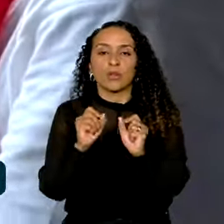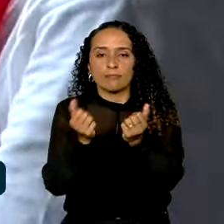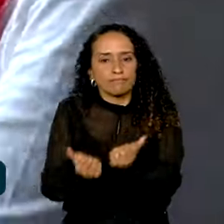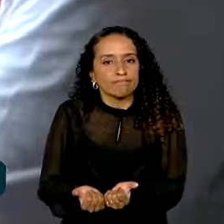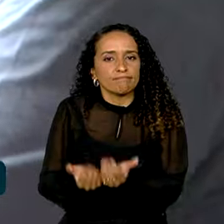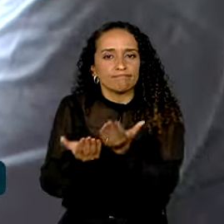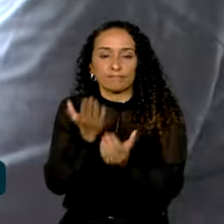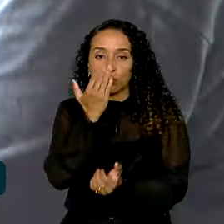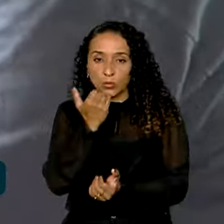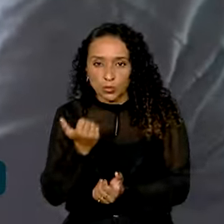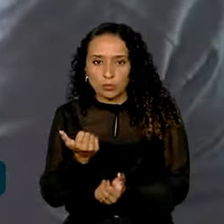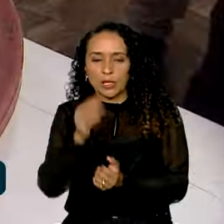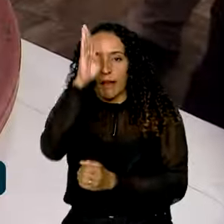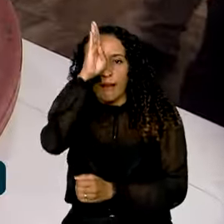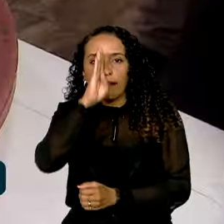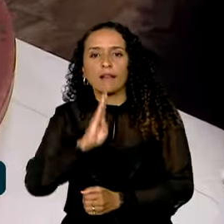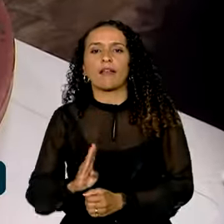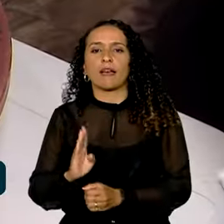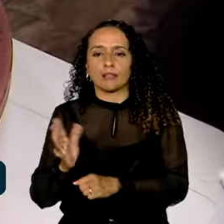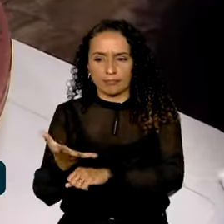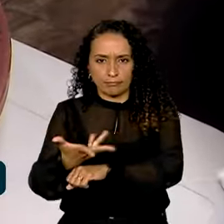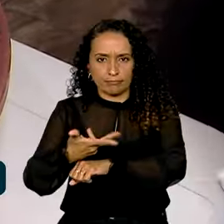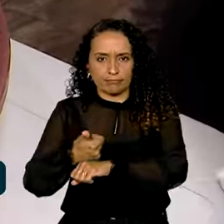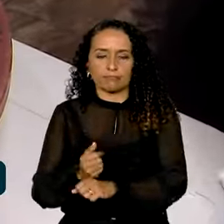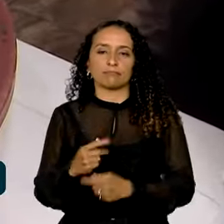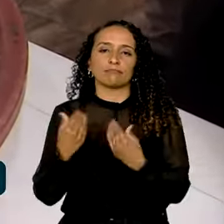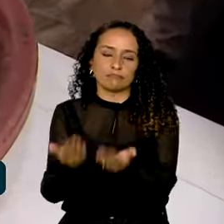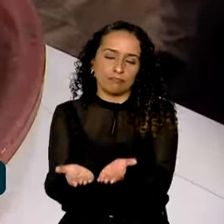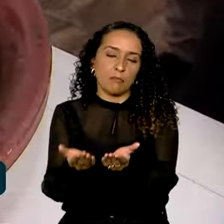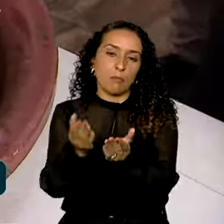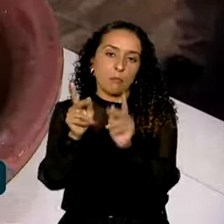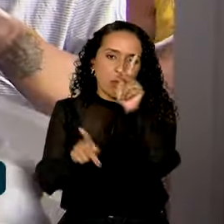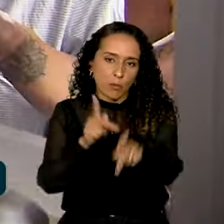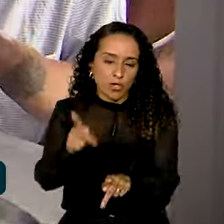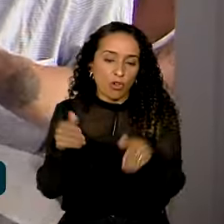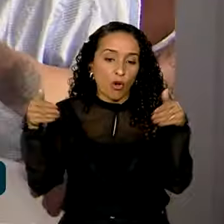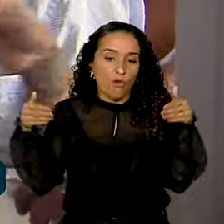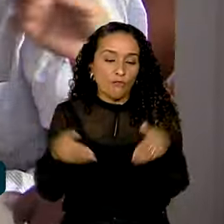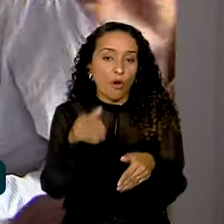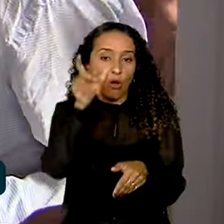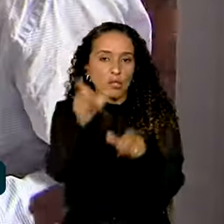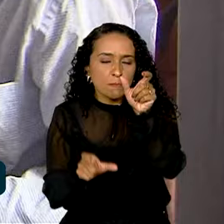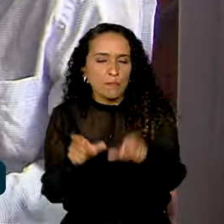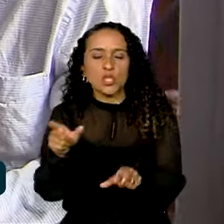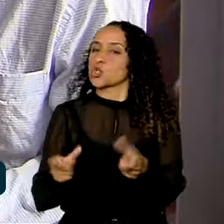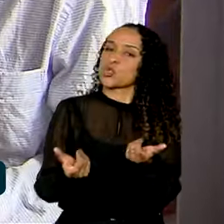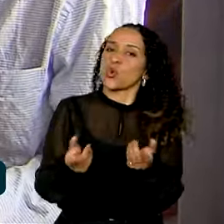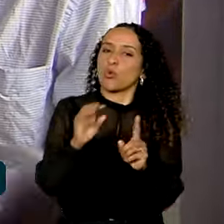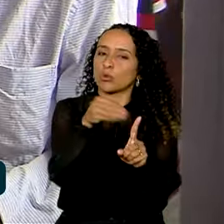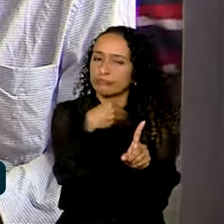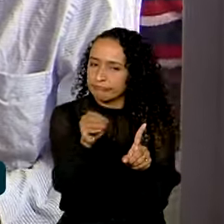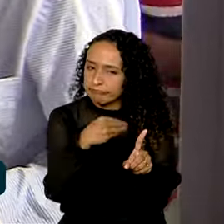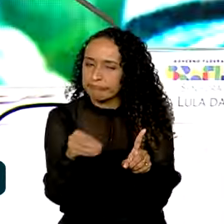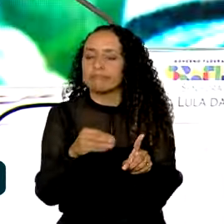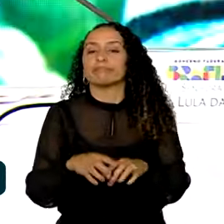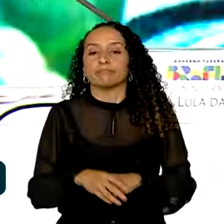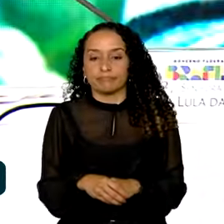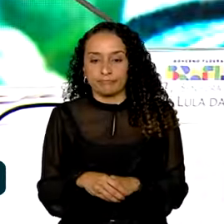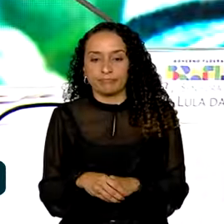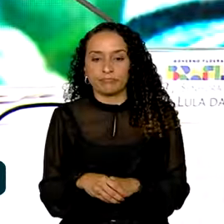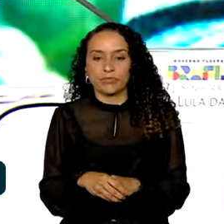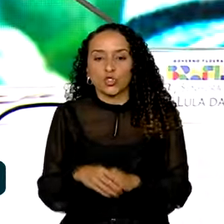oferecer alimentação gratuita e de qualidade à população, com foco nas pessoas em situação de vulnerabilidade.